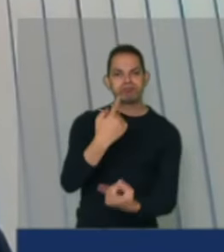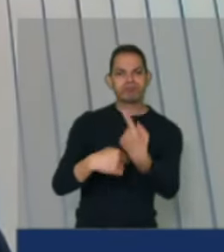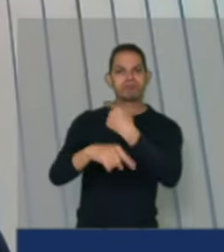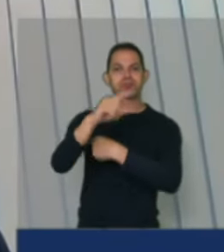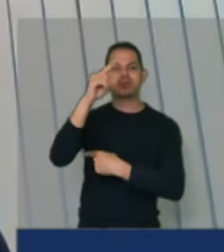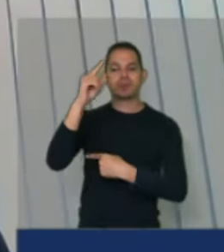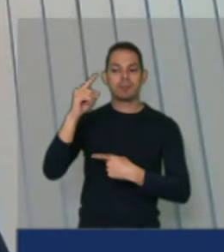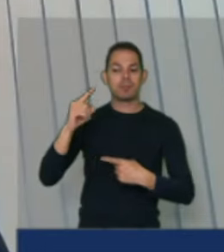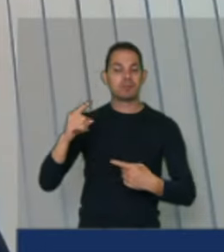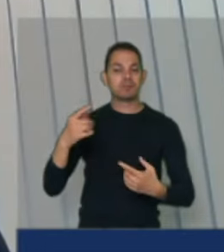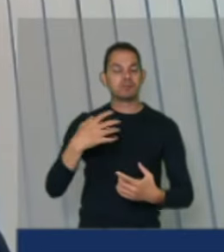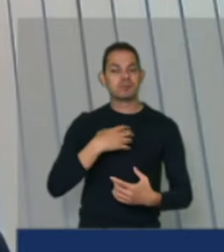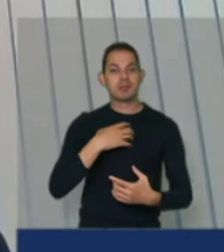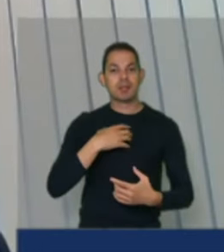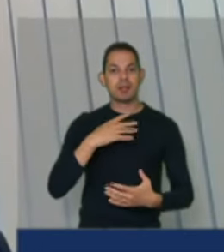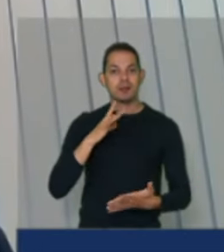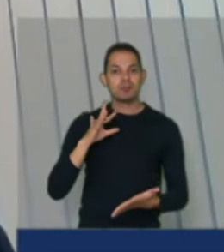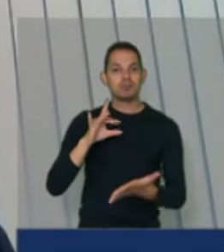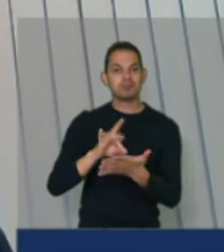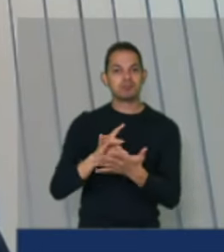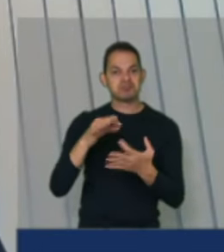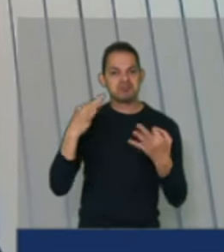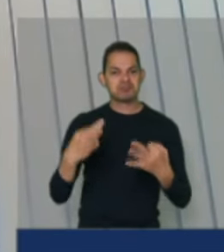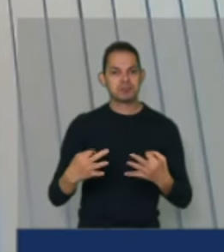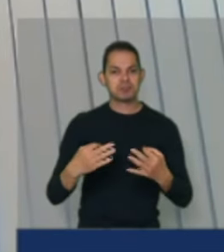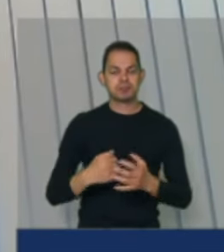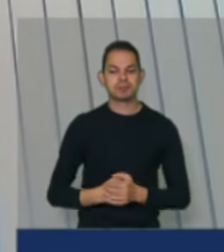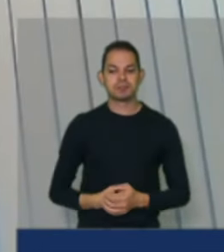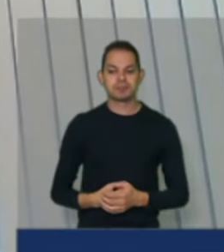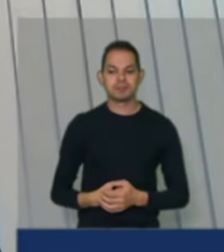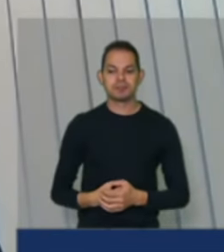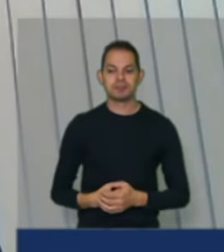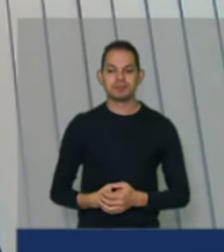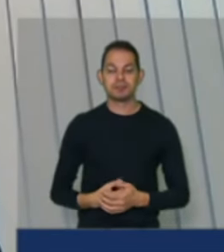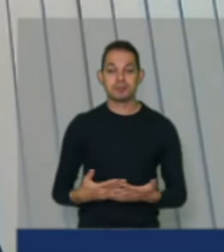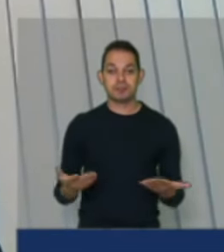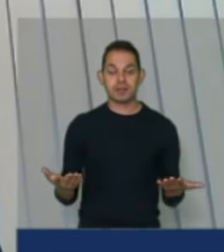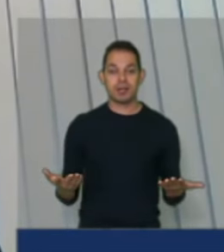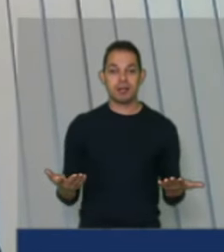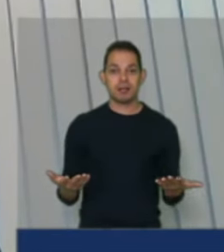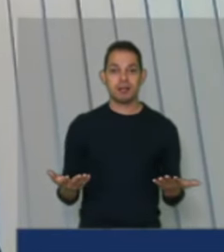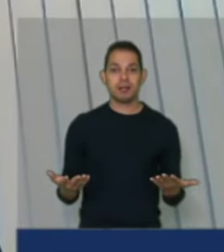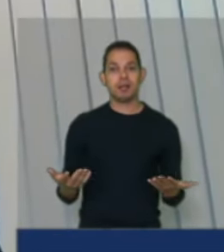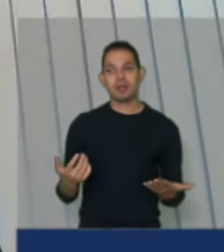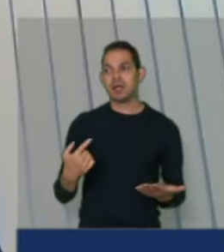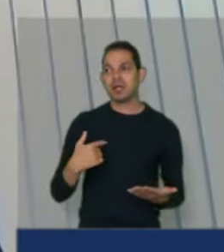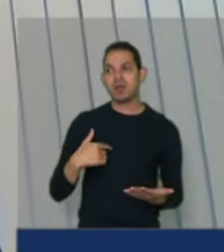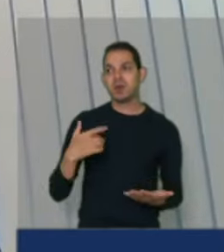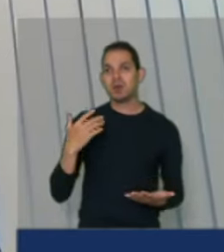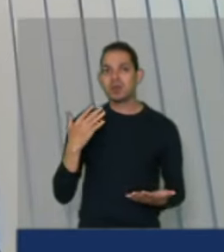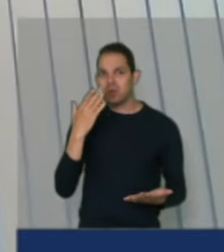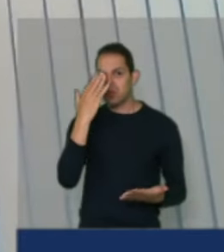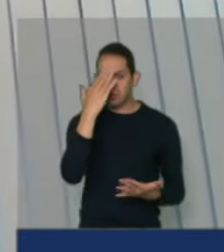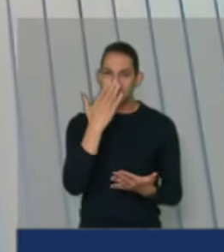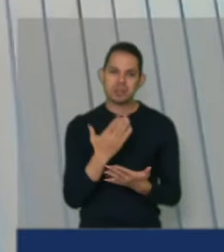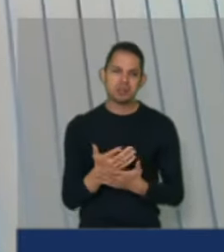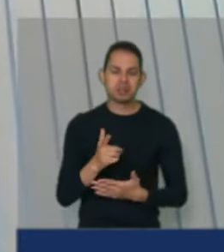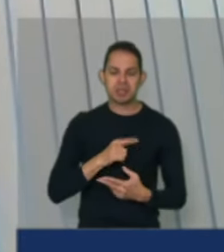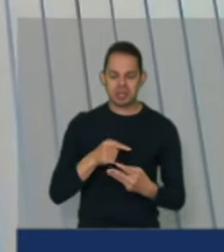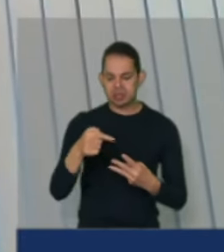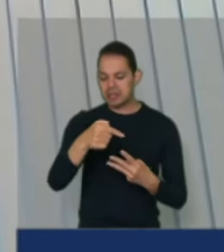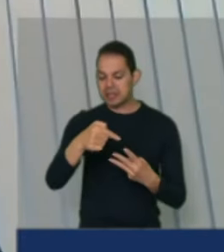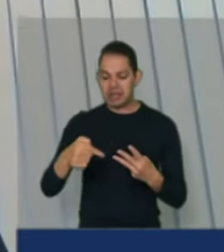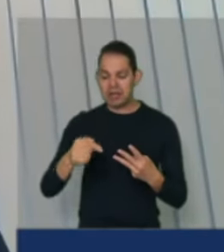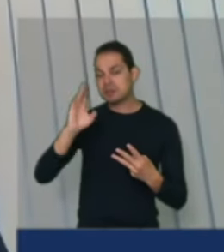forma mais factível possível nesse sentido acredito que temos aí três pilares